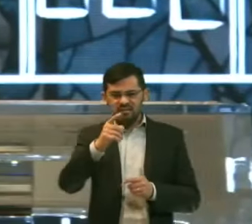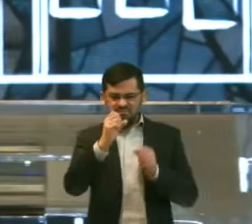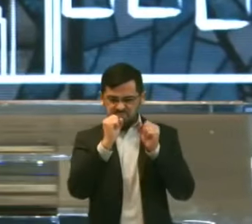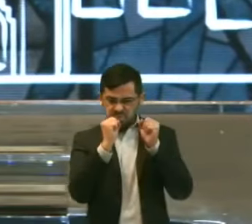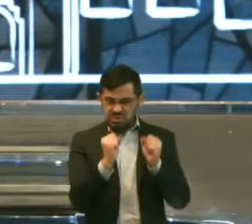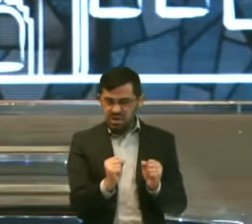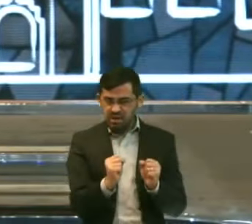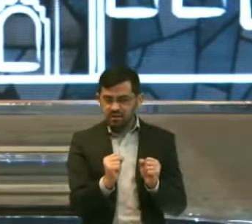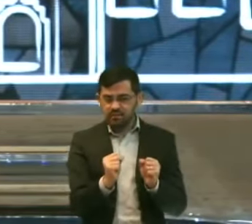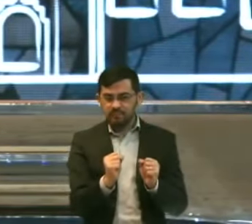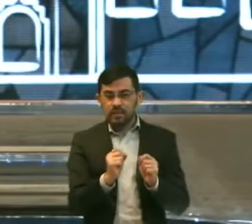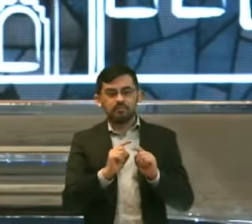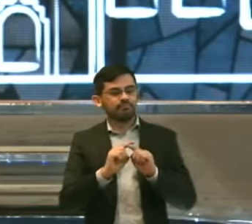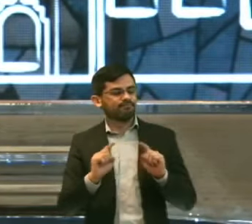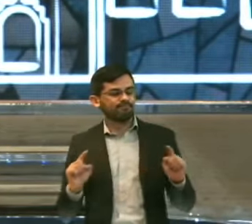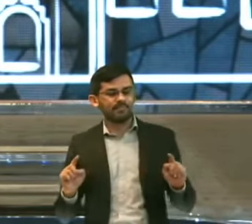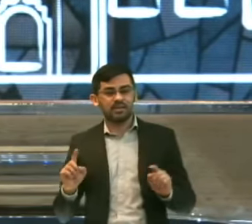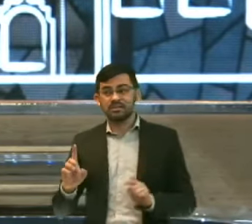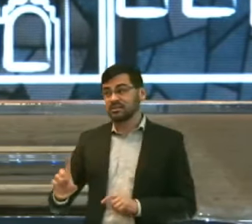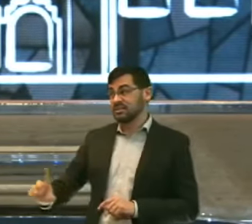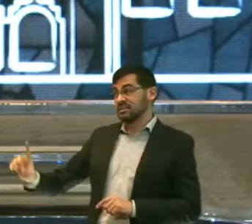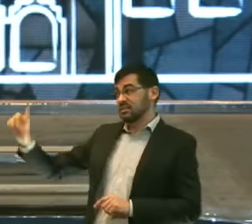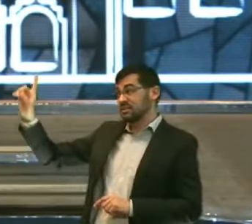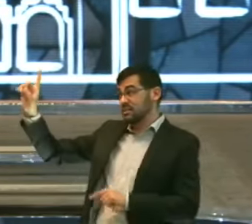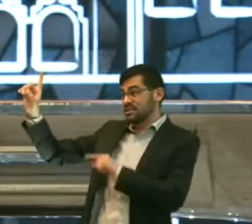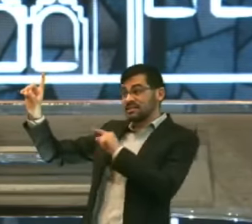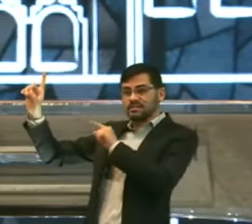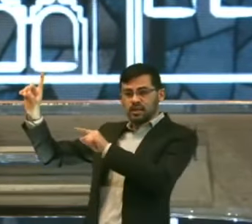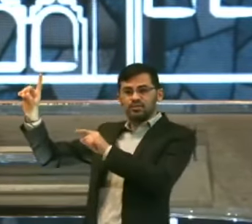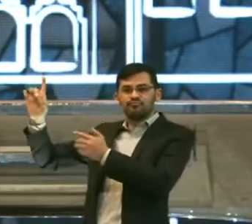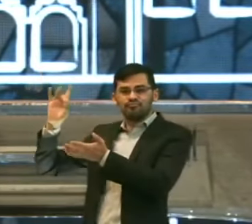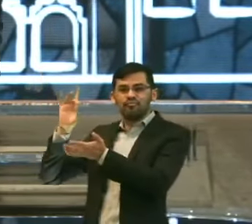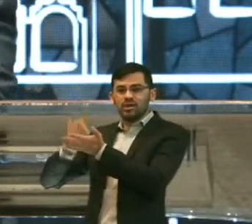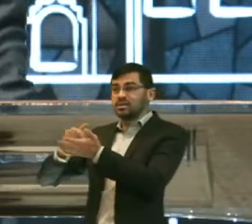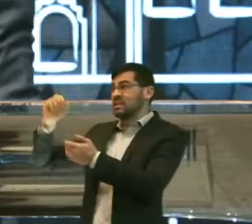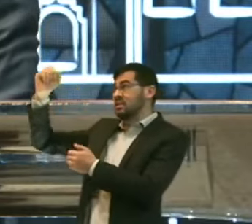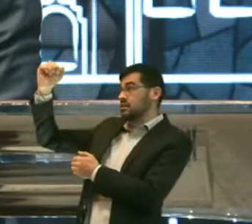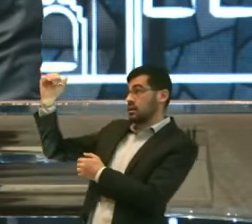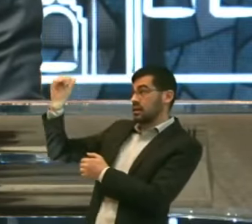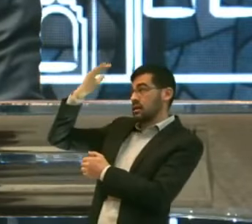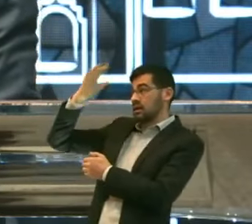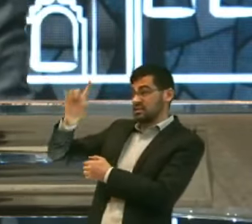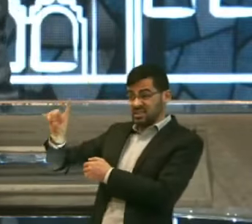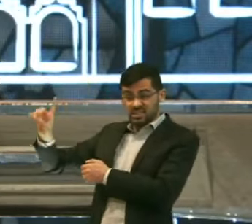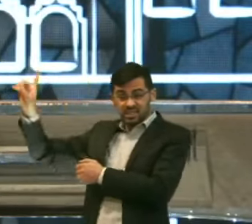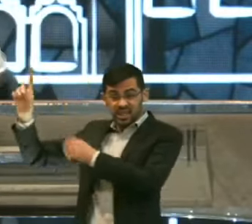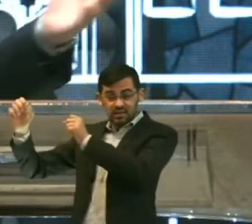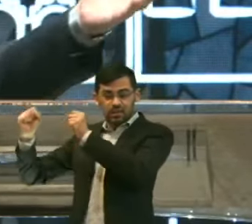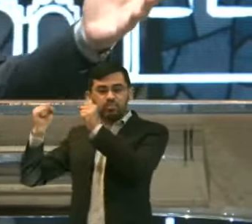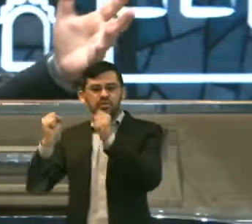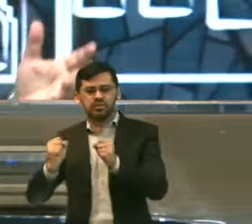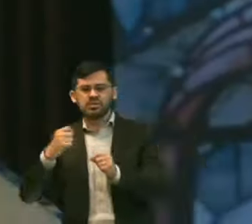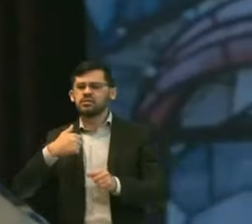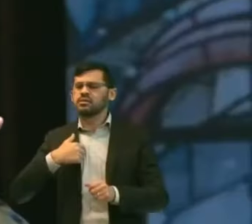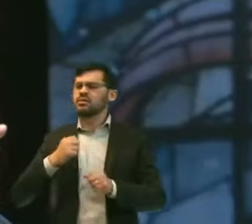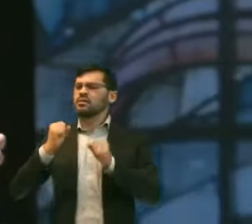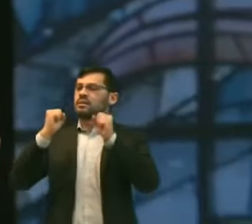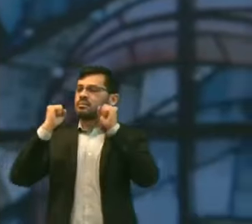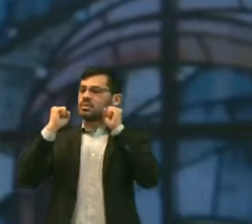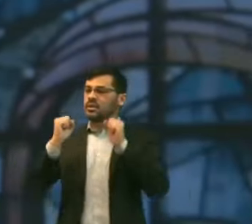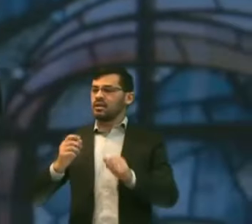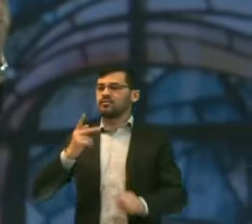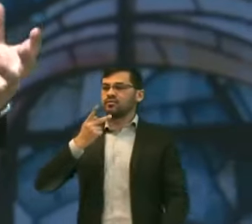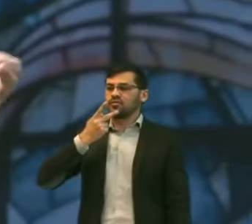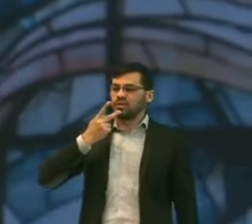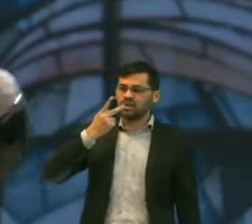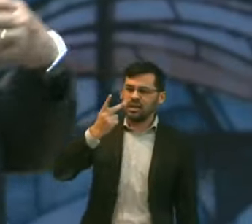poderoso Mas porque Esse Deus Da missão Derrama a graça E eu poderia Contar aqui Para você